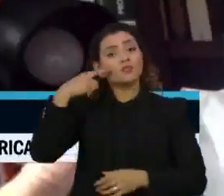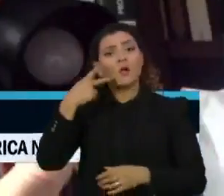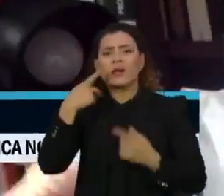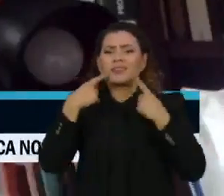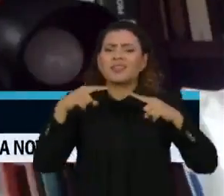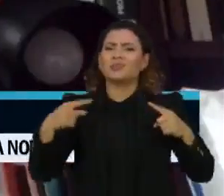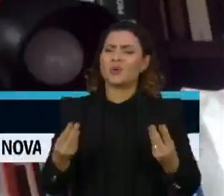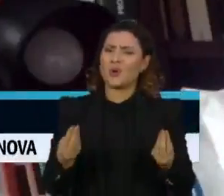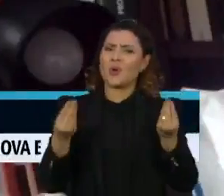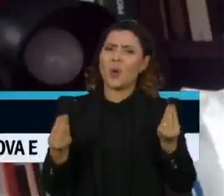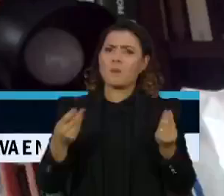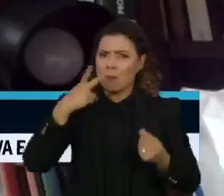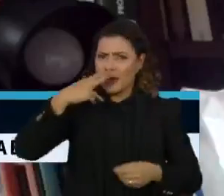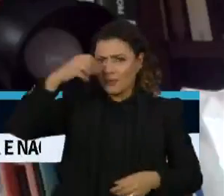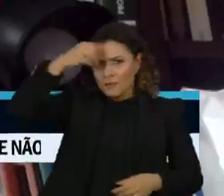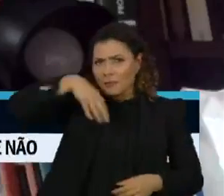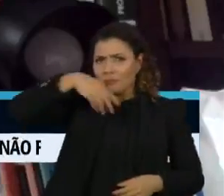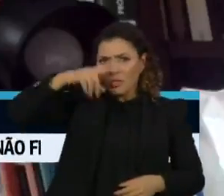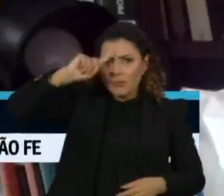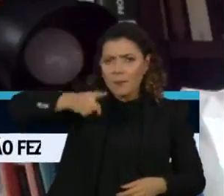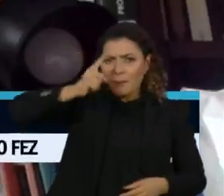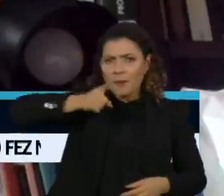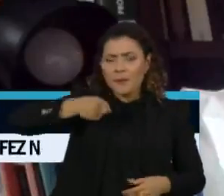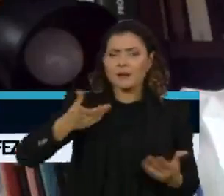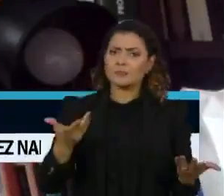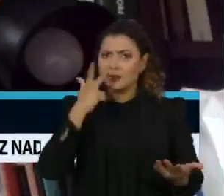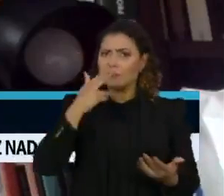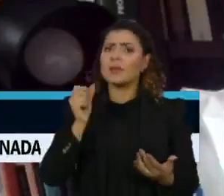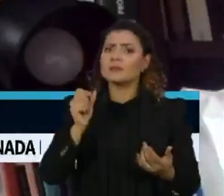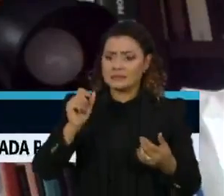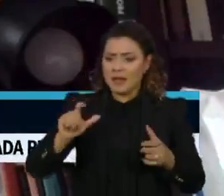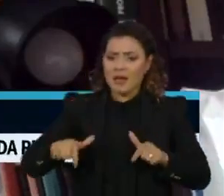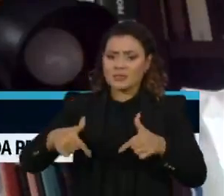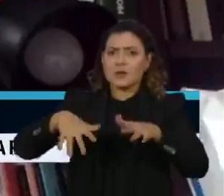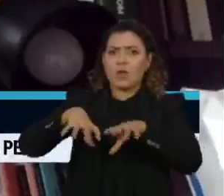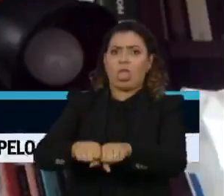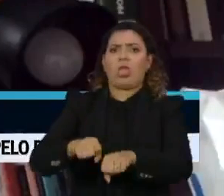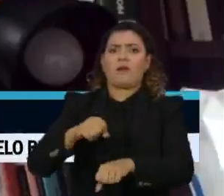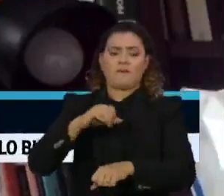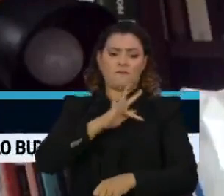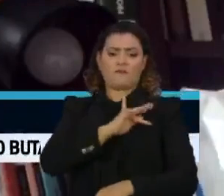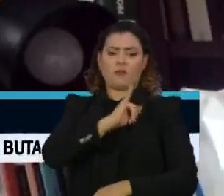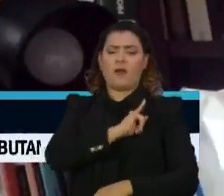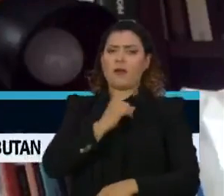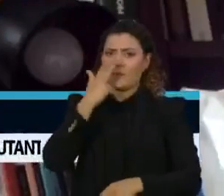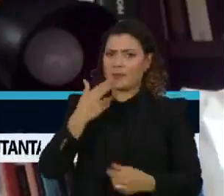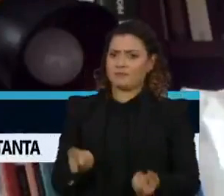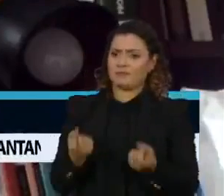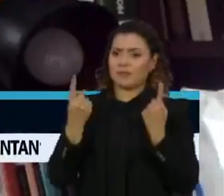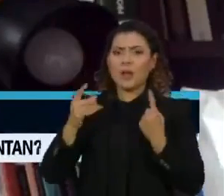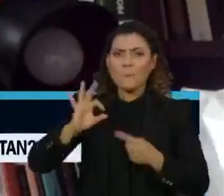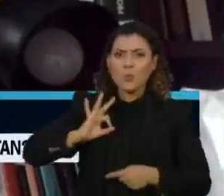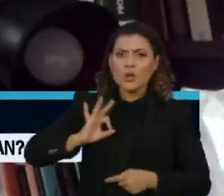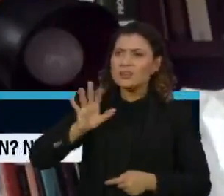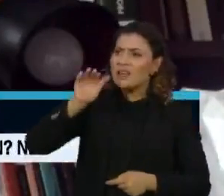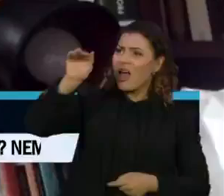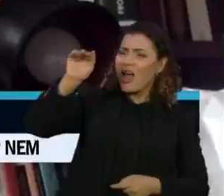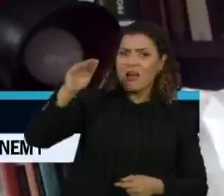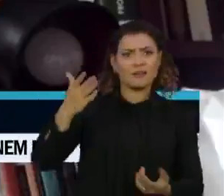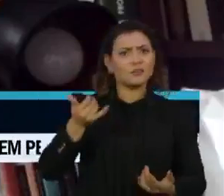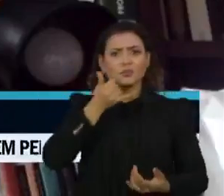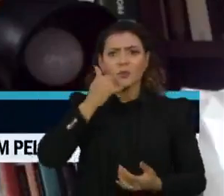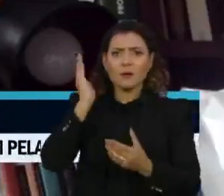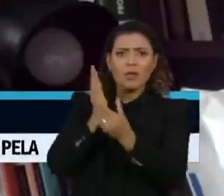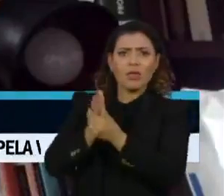atitude como autoritária que aponta desvio de função da FUNAI. Se você usar a polícia, o inquérito